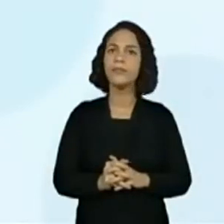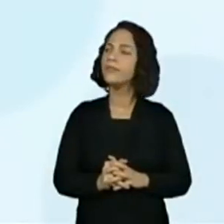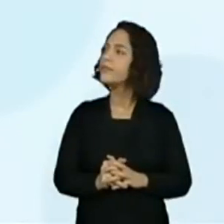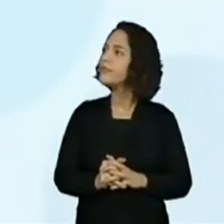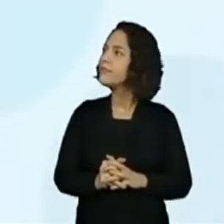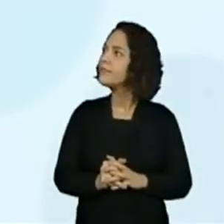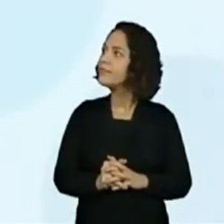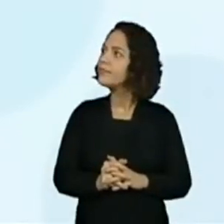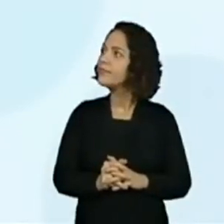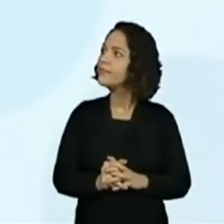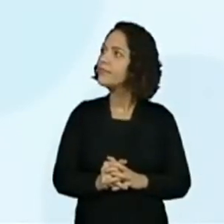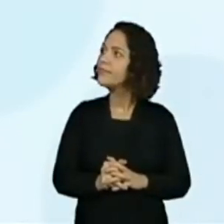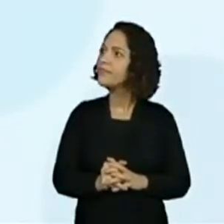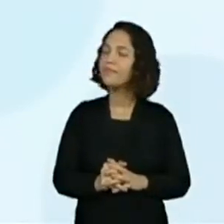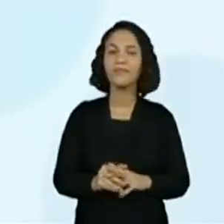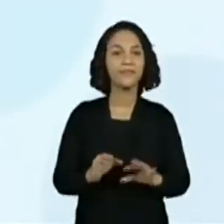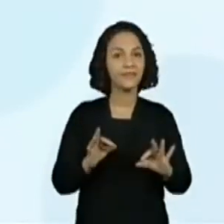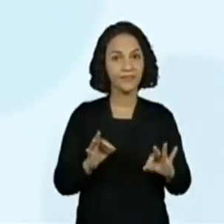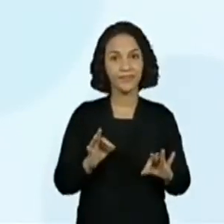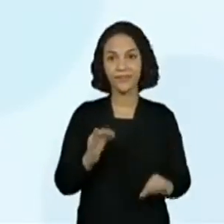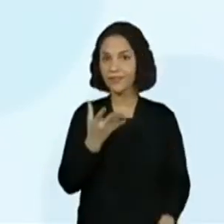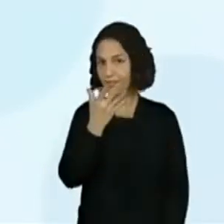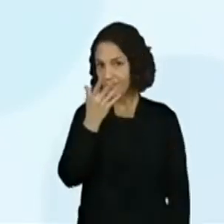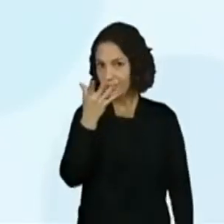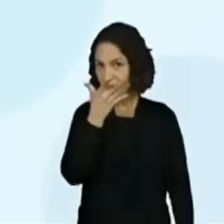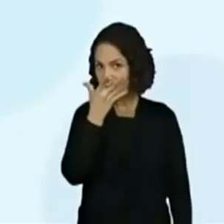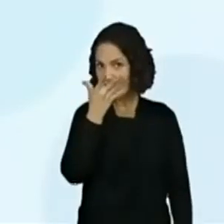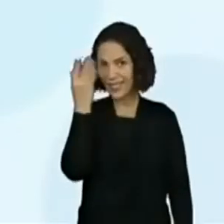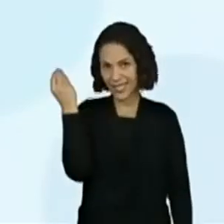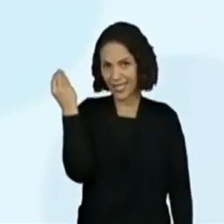A próxima etapa é... Esqueceu. A.